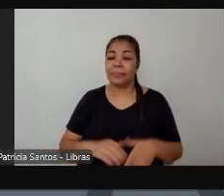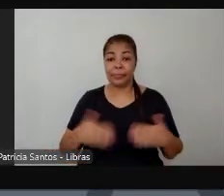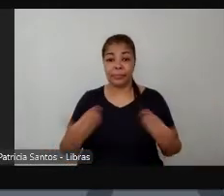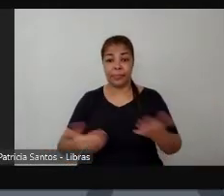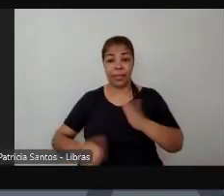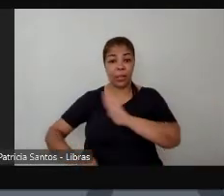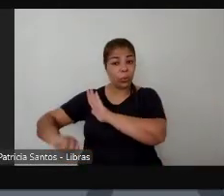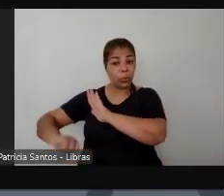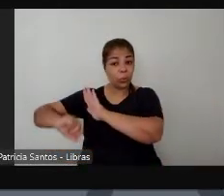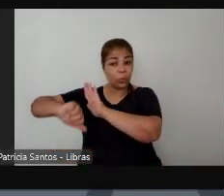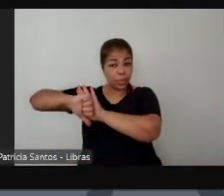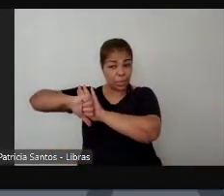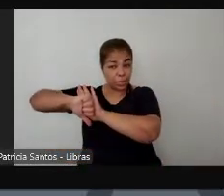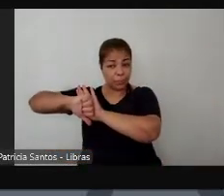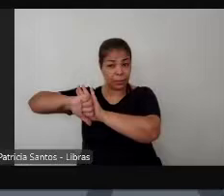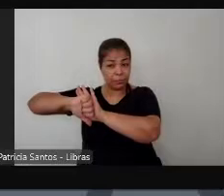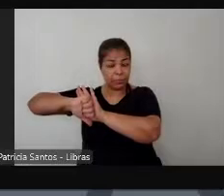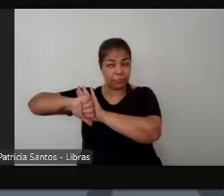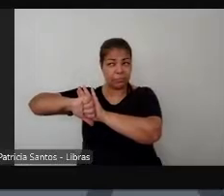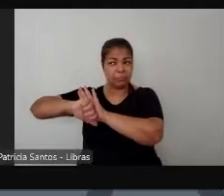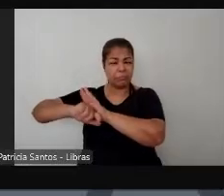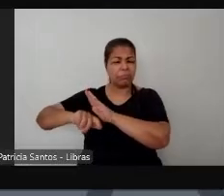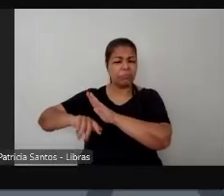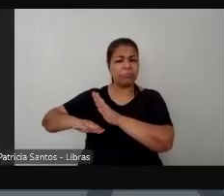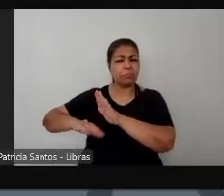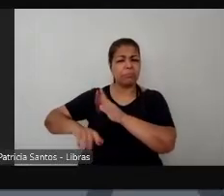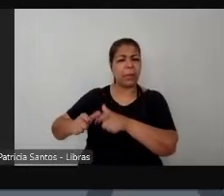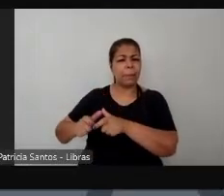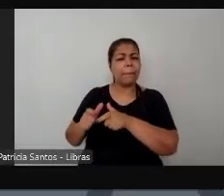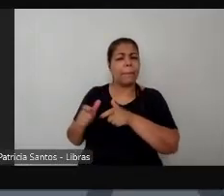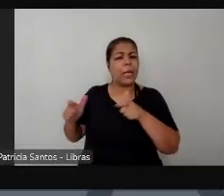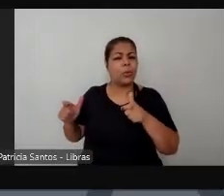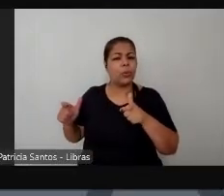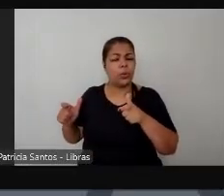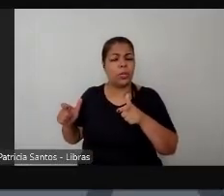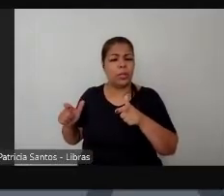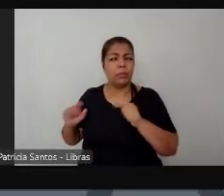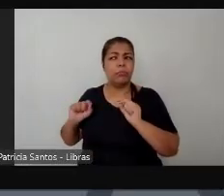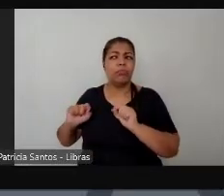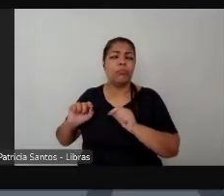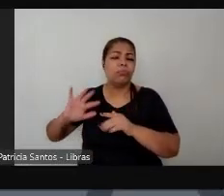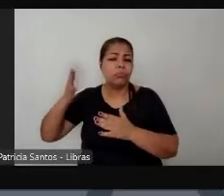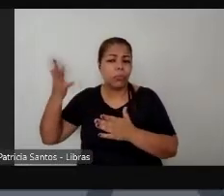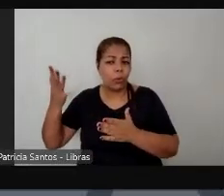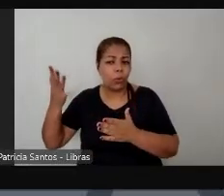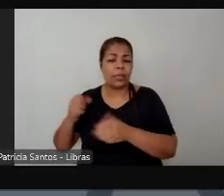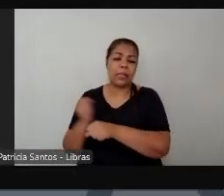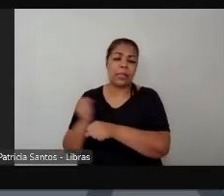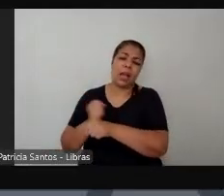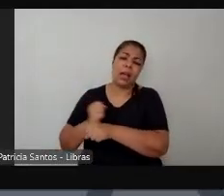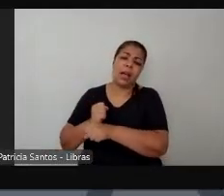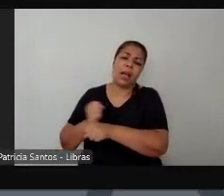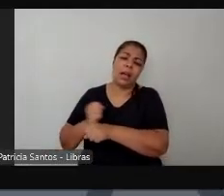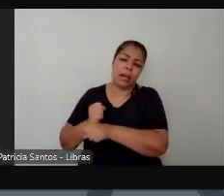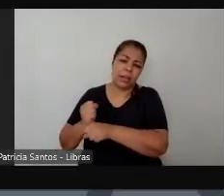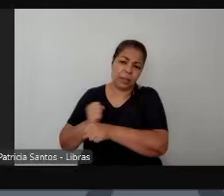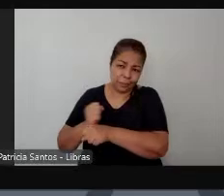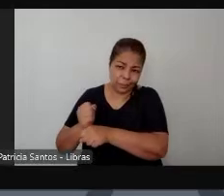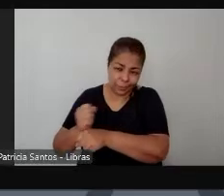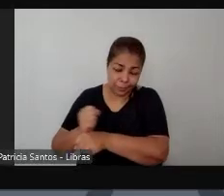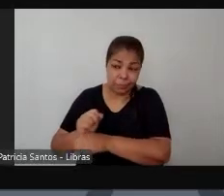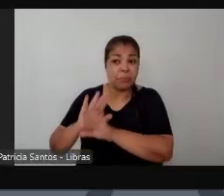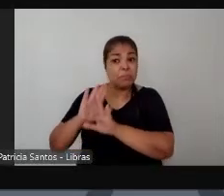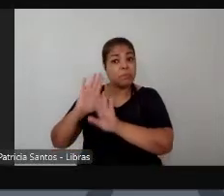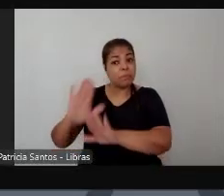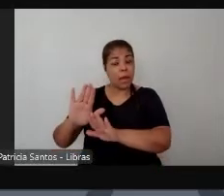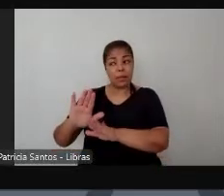vezes muitas vezes são trajetórias que duram muitos anos mas que são tomadas no calor da emoção